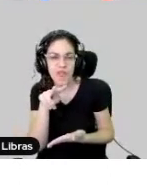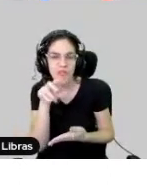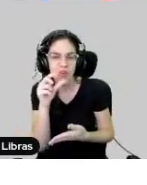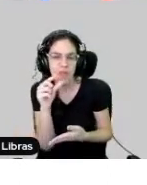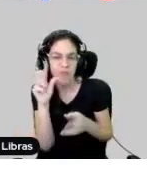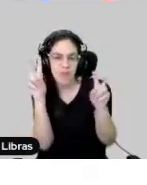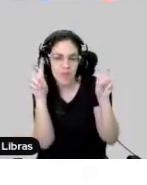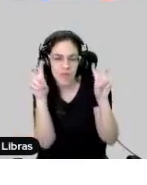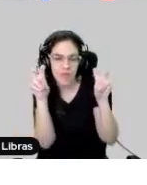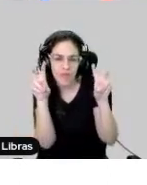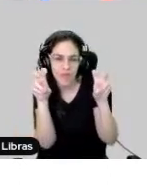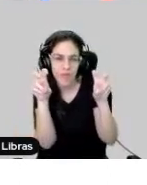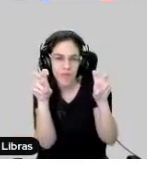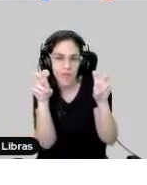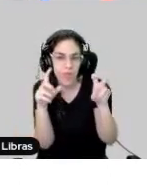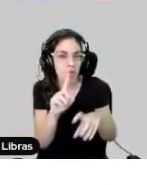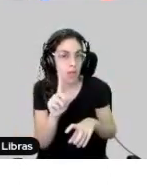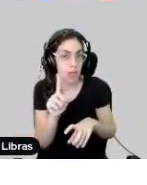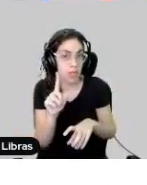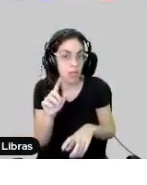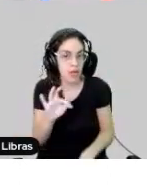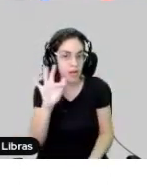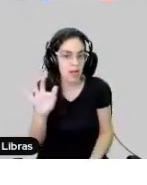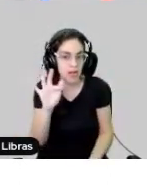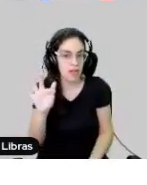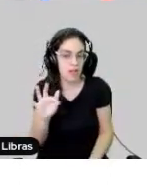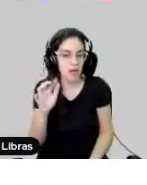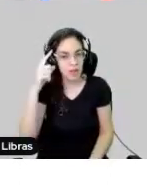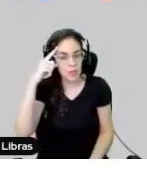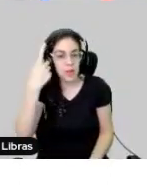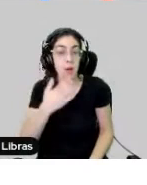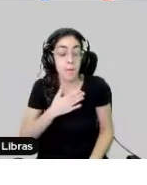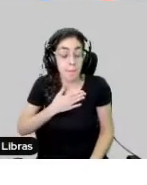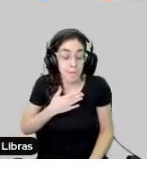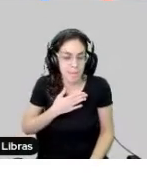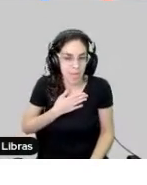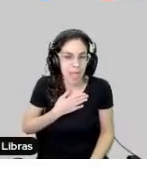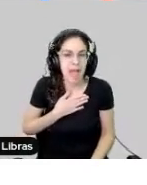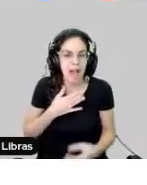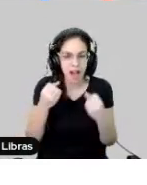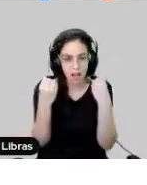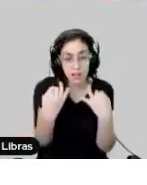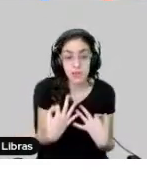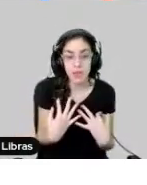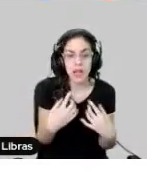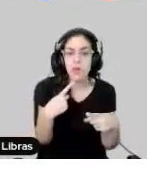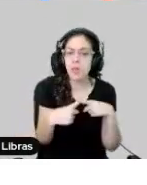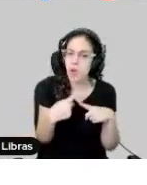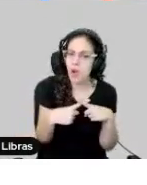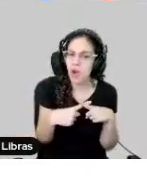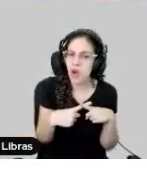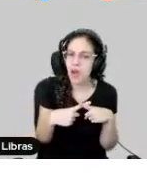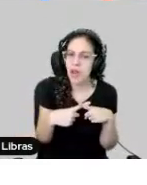citação aí. Ela não é da Uninove, ela é uma opinião minha. E eu vou explicar para vocês porque essa opinião... Eu vou